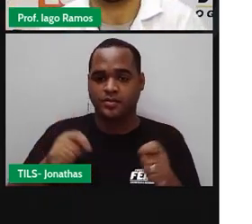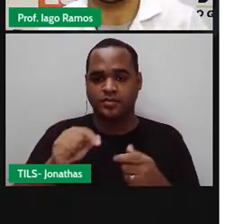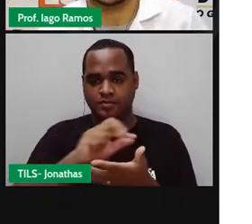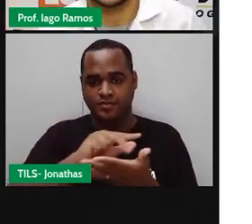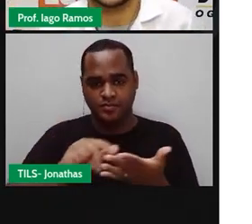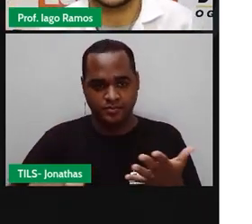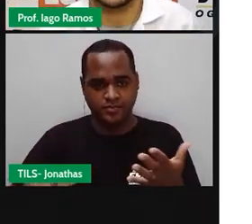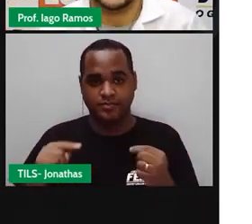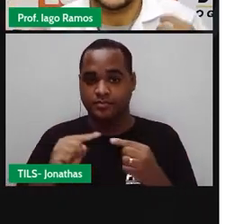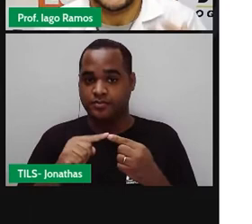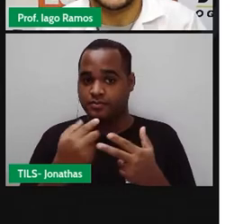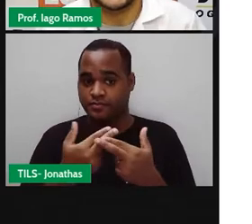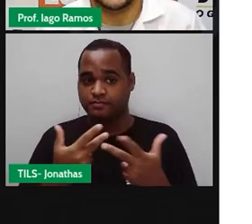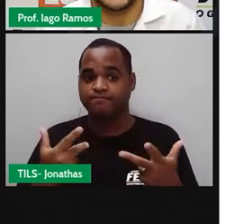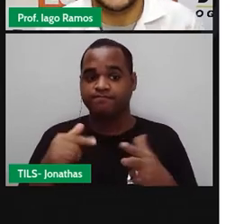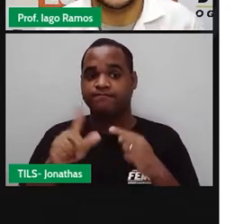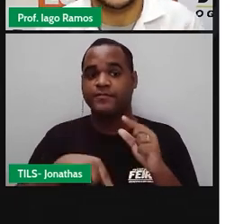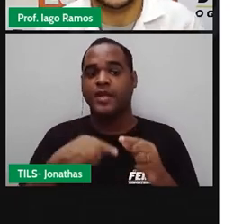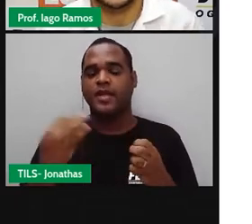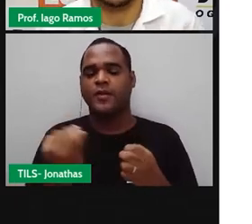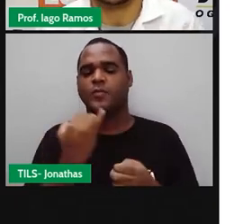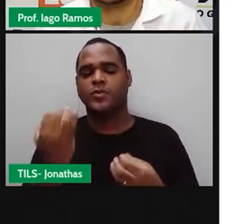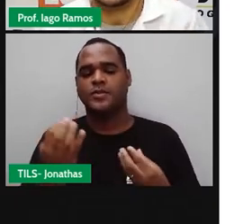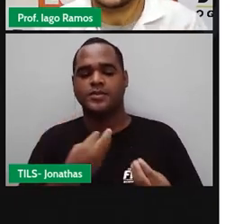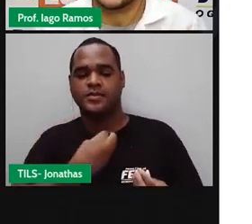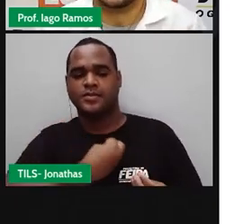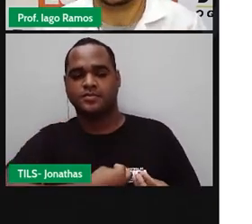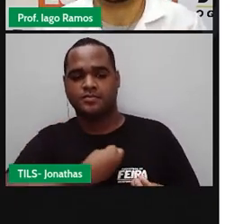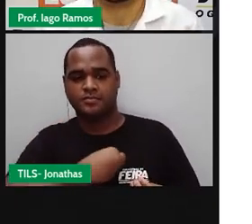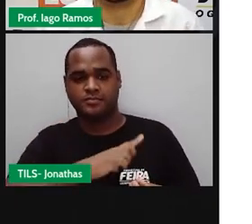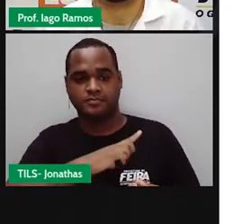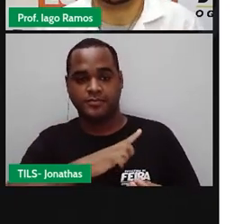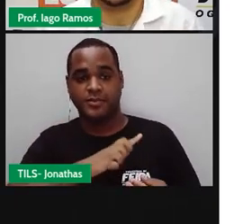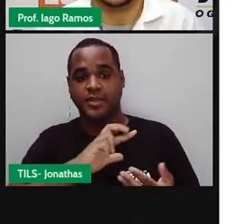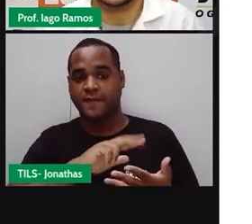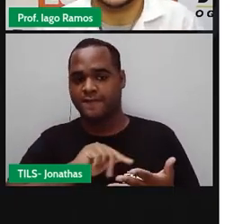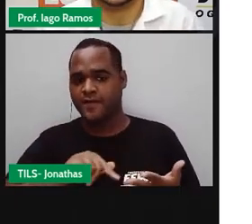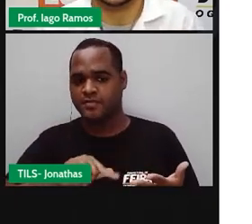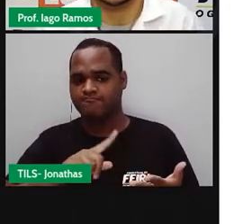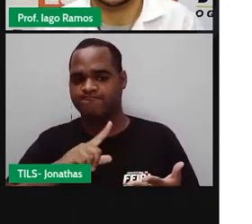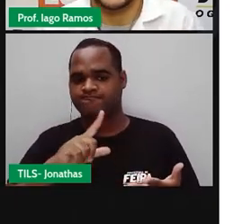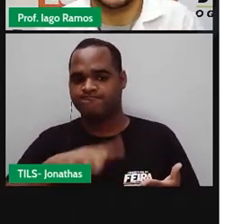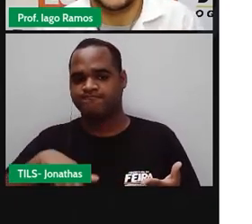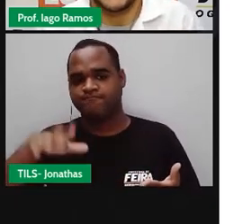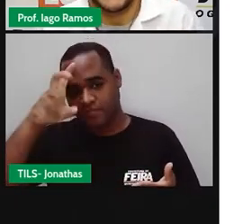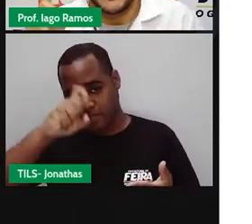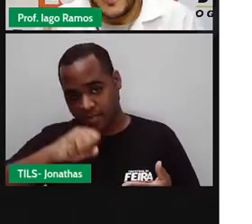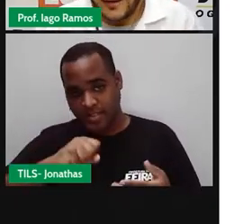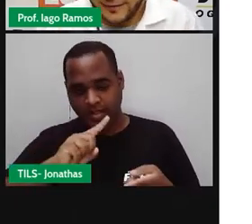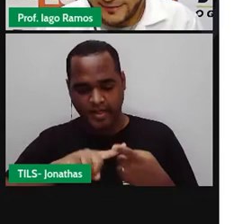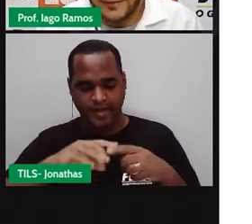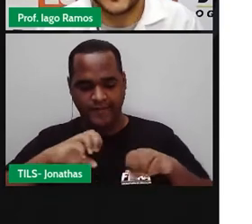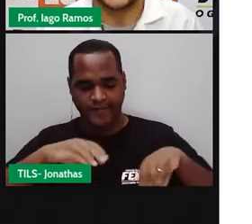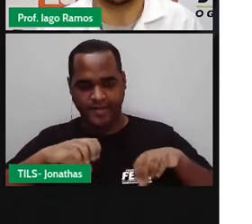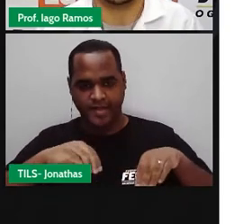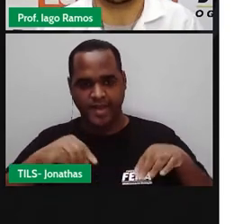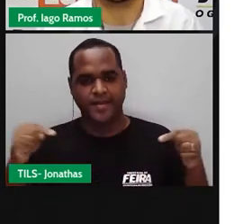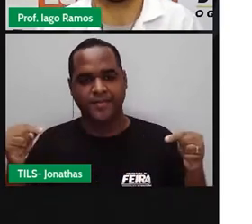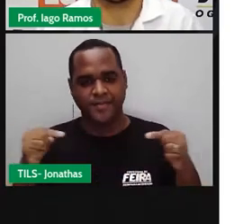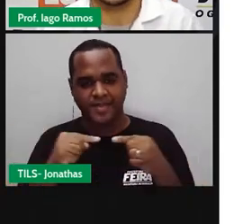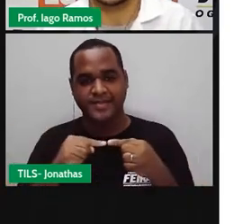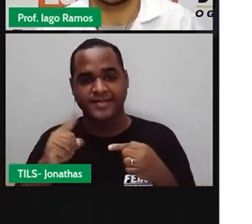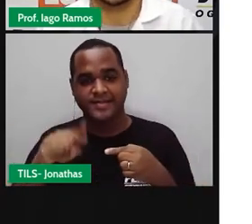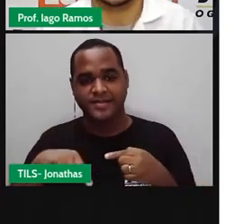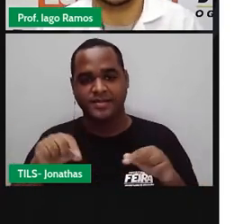cercar em nosso cotidiano esses números inteiros. Então, o objetivo de aprendizagem da nossa aula é esse e para